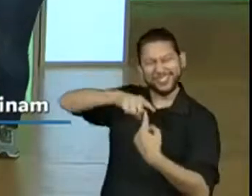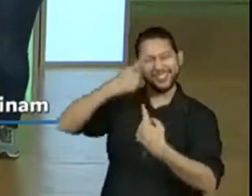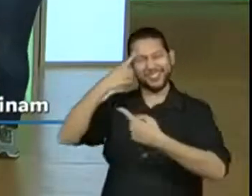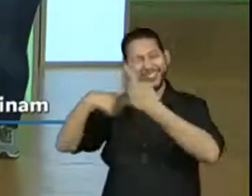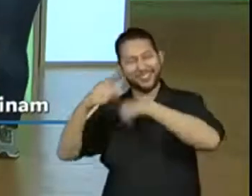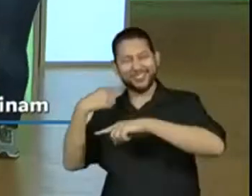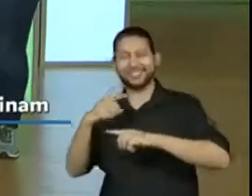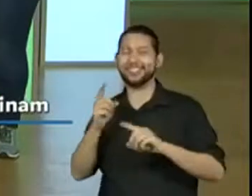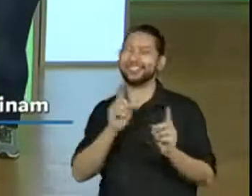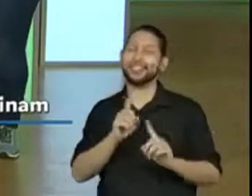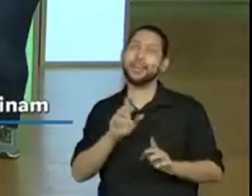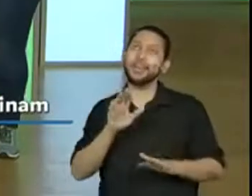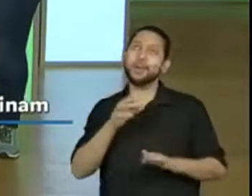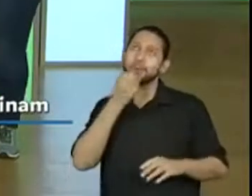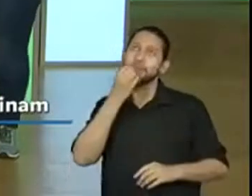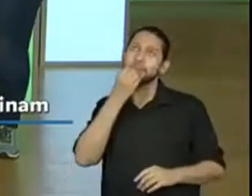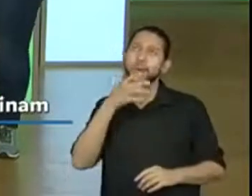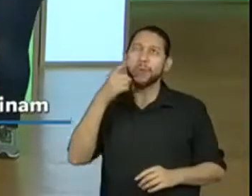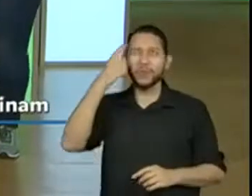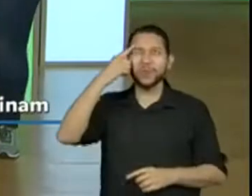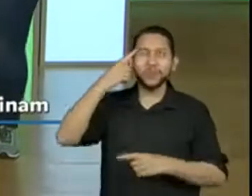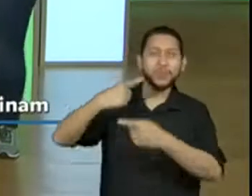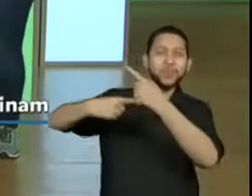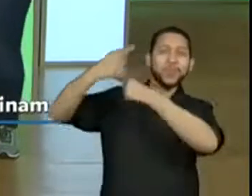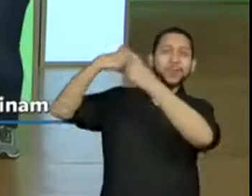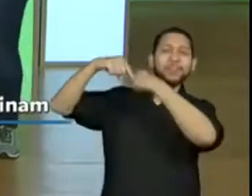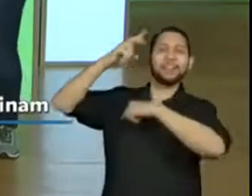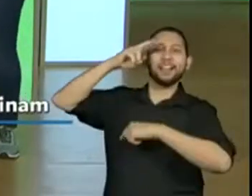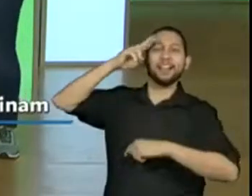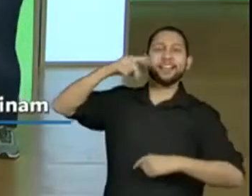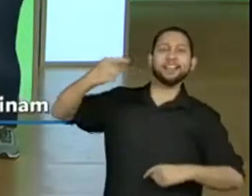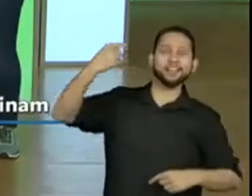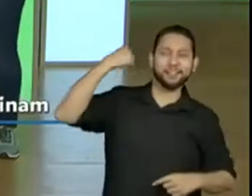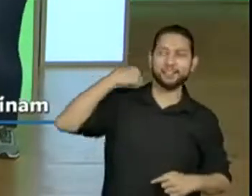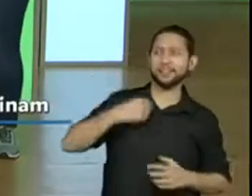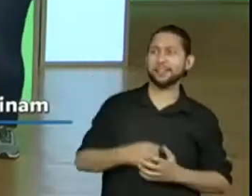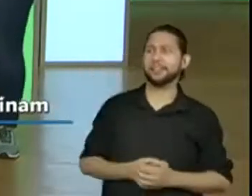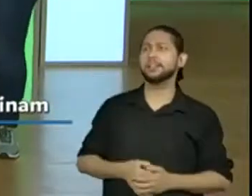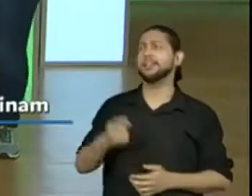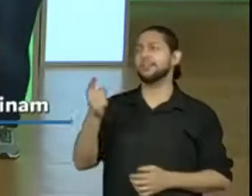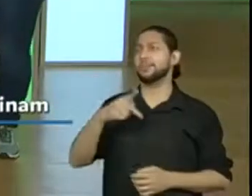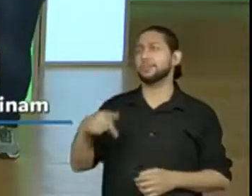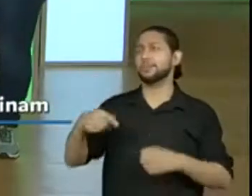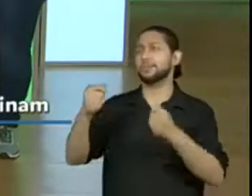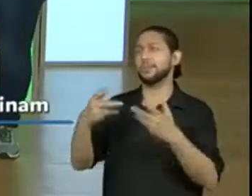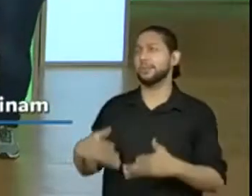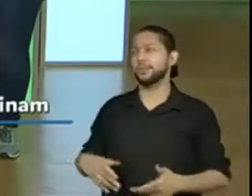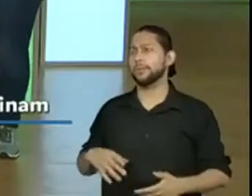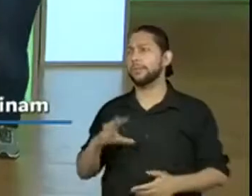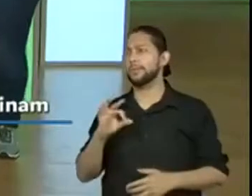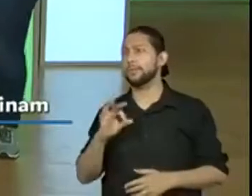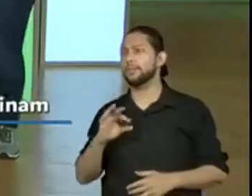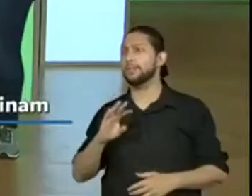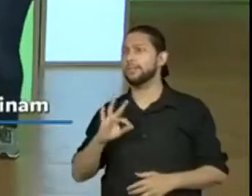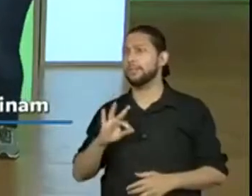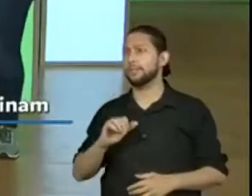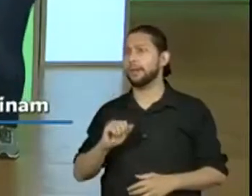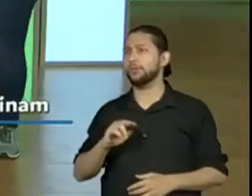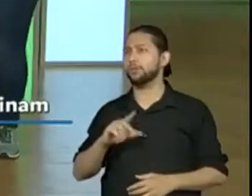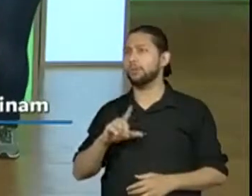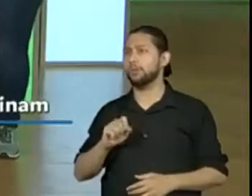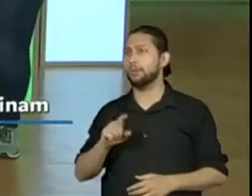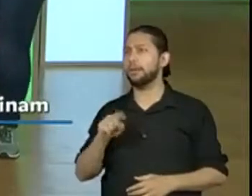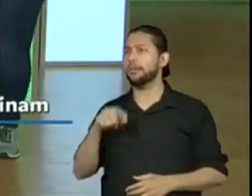notícia lida, já pensou? Olha só, a professora interagindo, falando que as fábulas são muito interessantes e nos ensinam várias